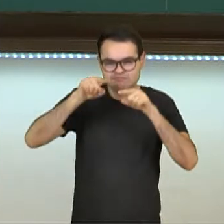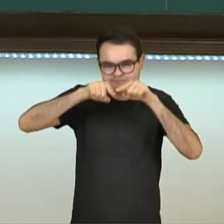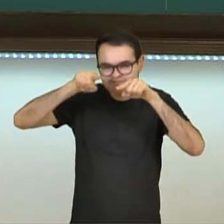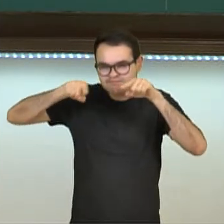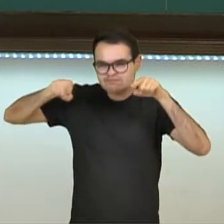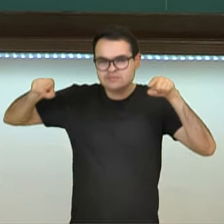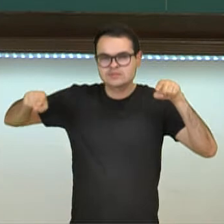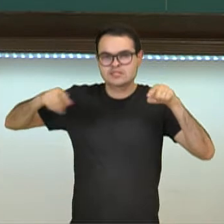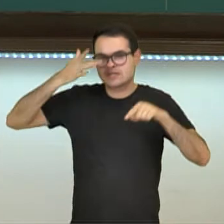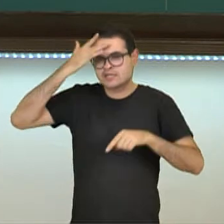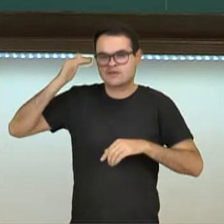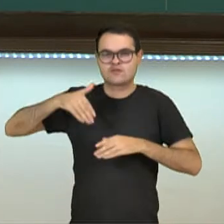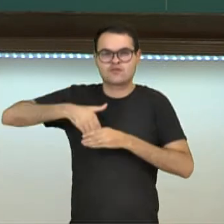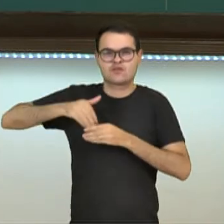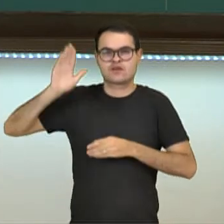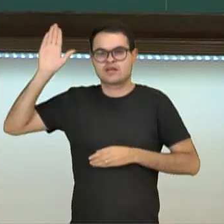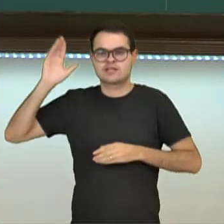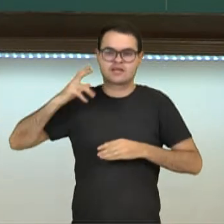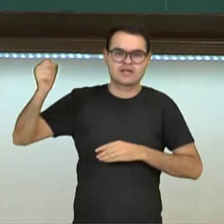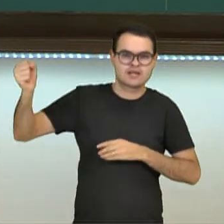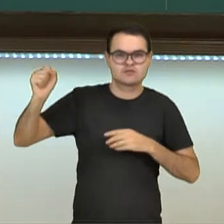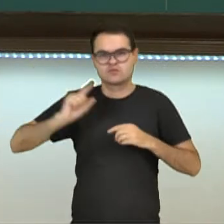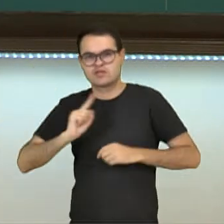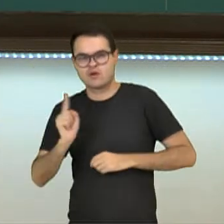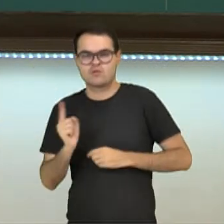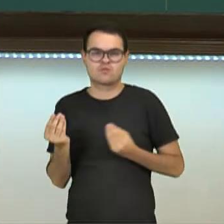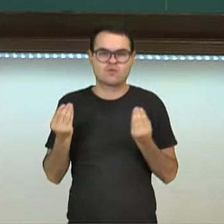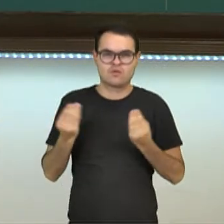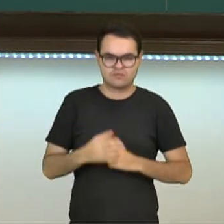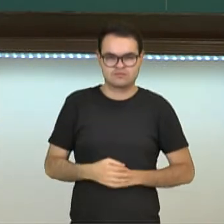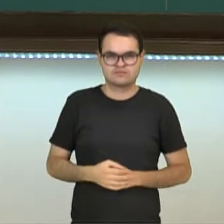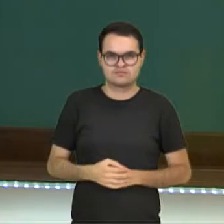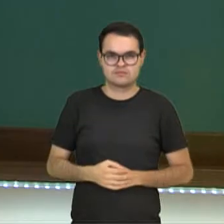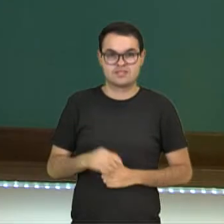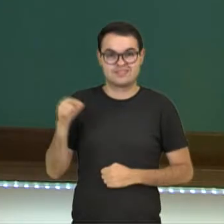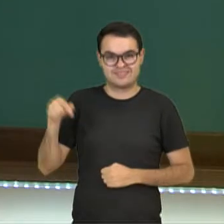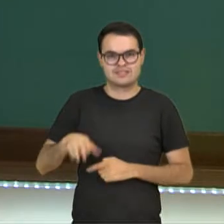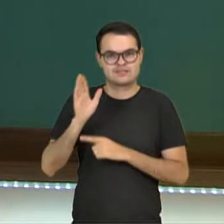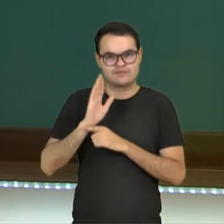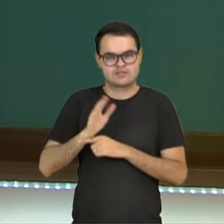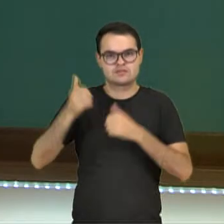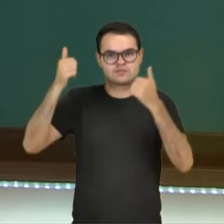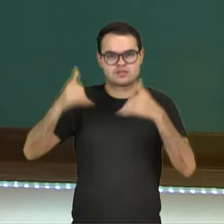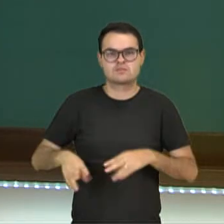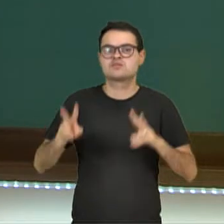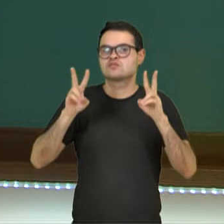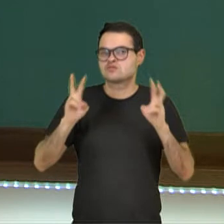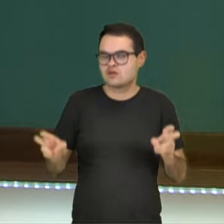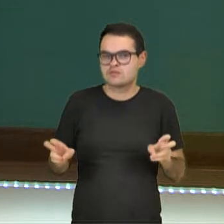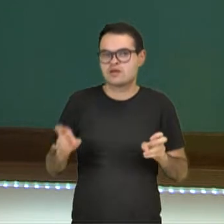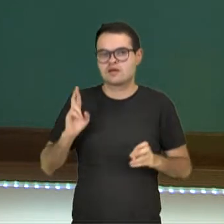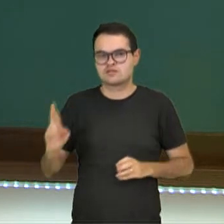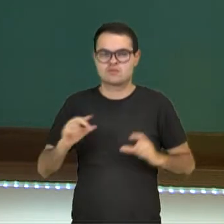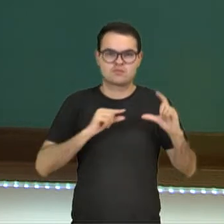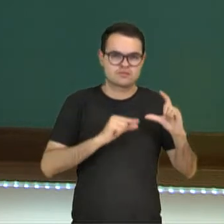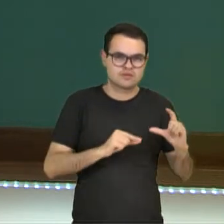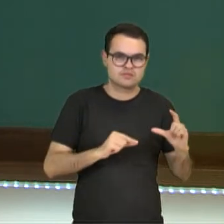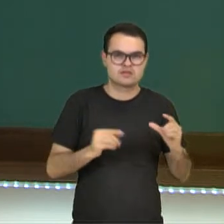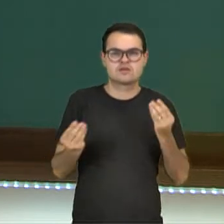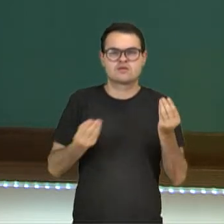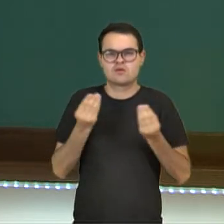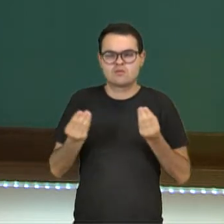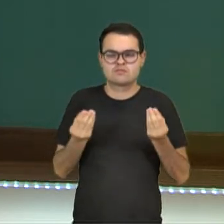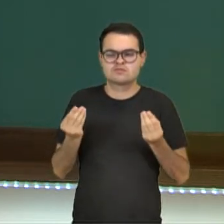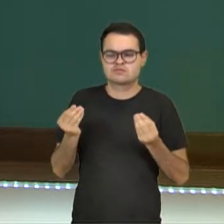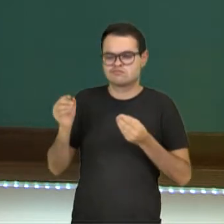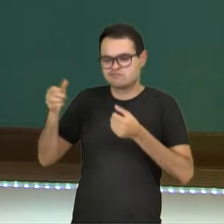candidato que está ganhando ou não. Não é assim? Muito bem. Então nesse vídeo, nós falamos sobre razão e proporção e as ideias de